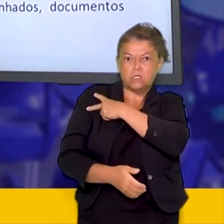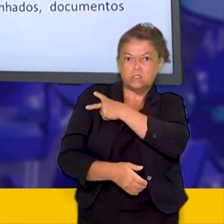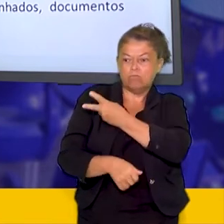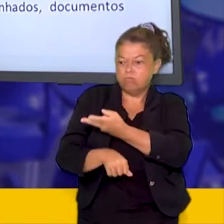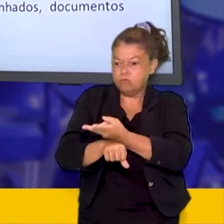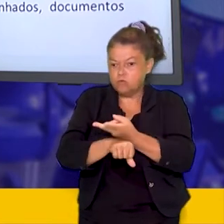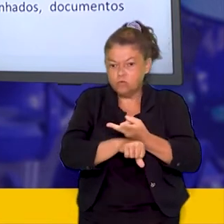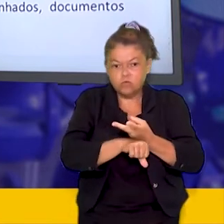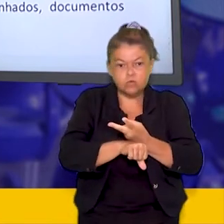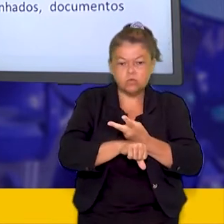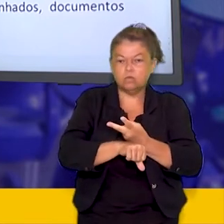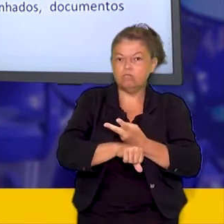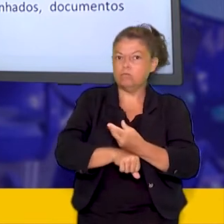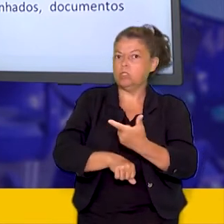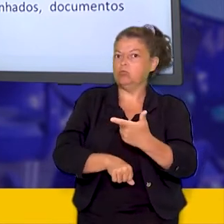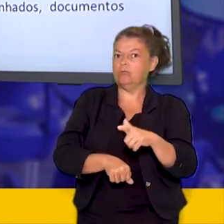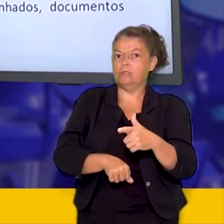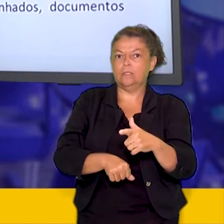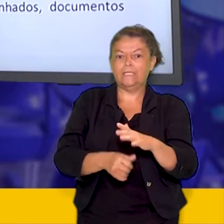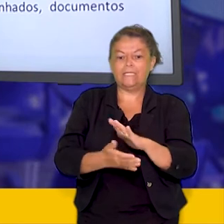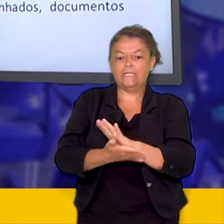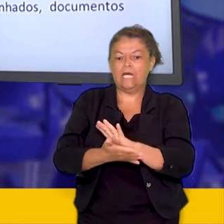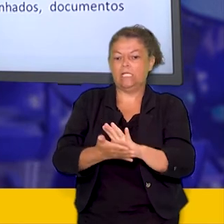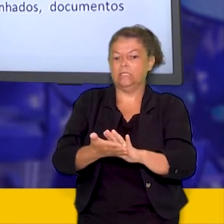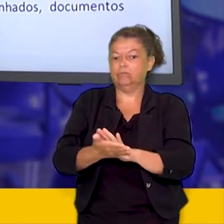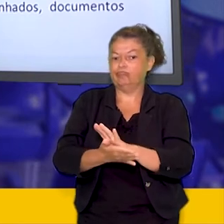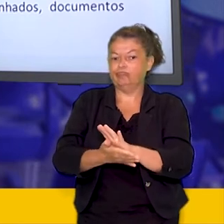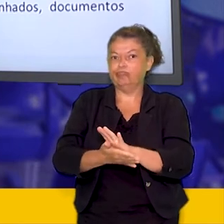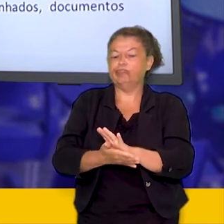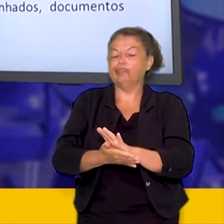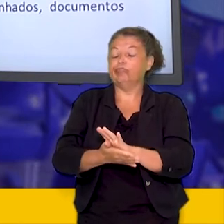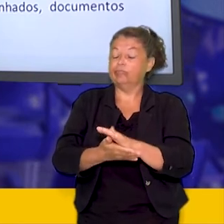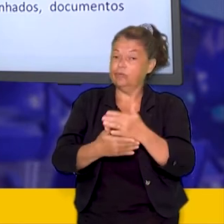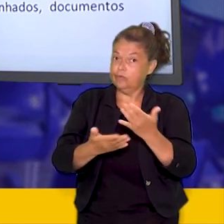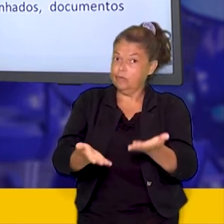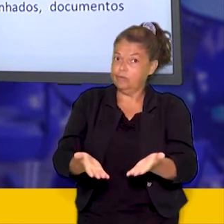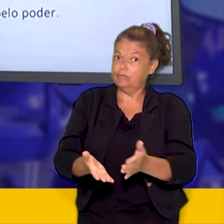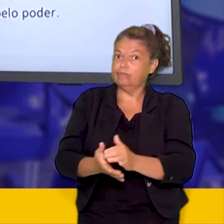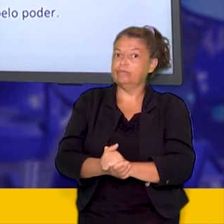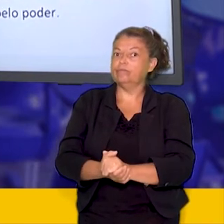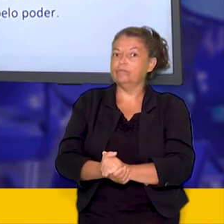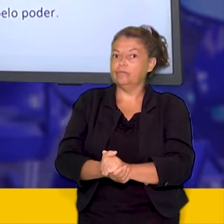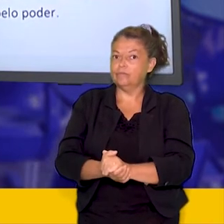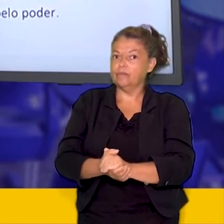fraude eram utilizados em campanhas eleitorais.